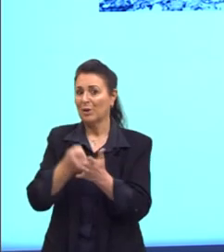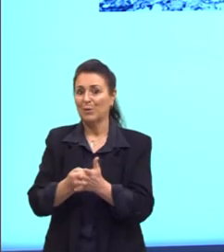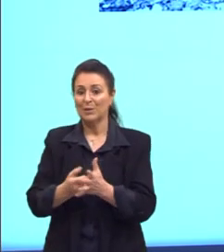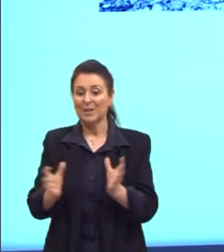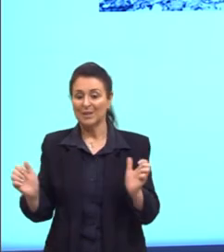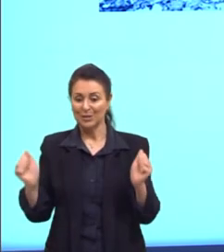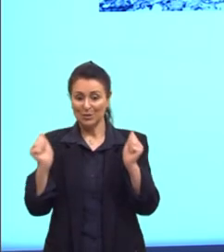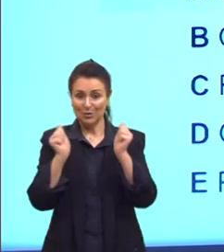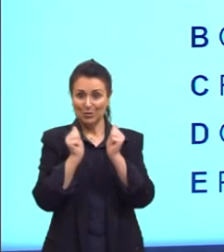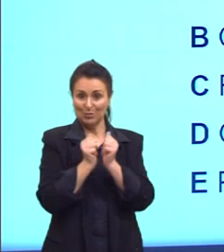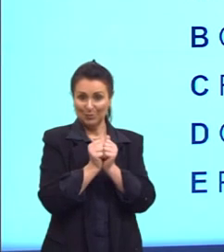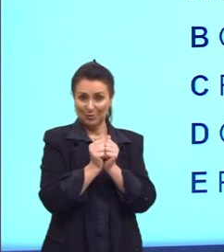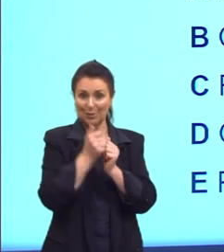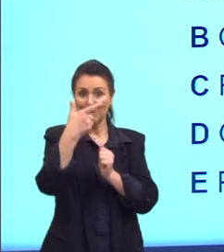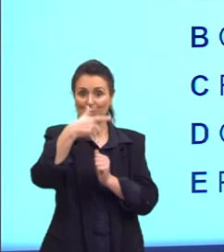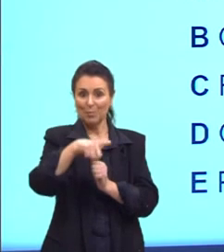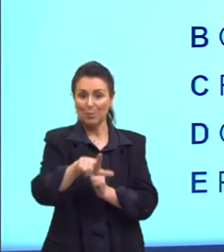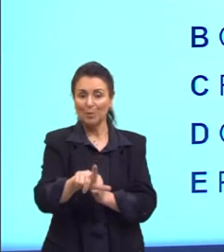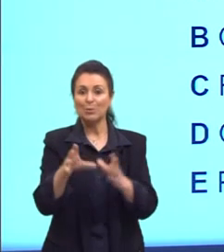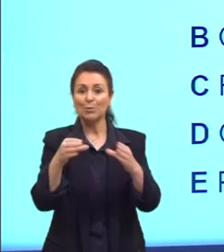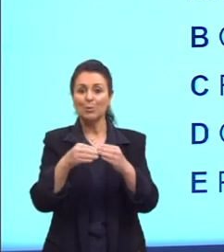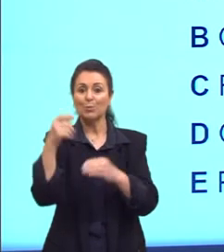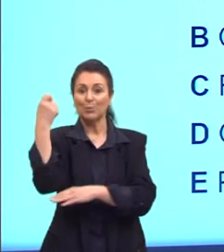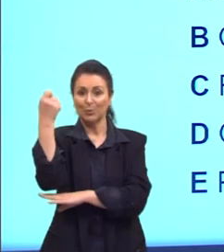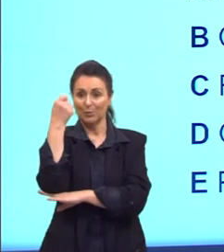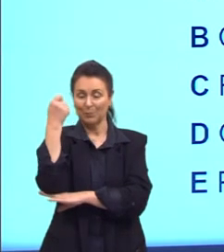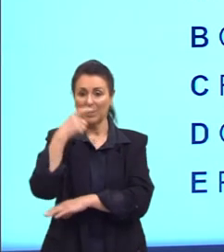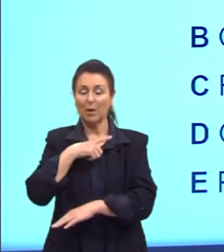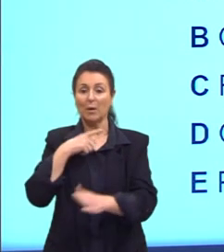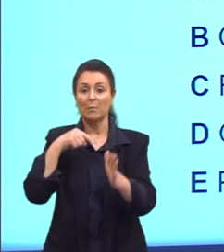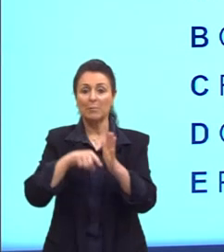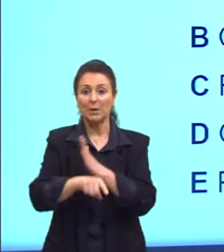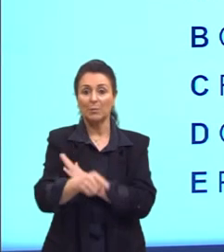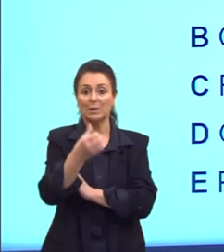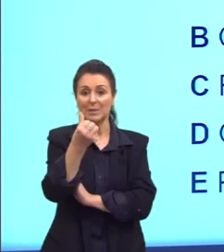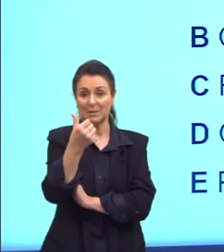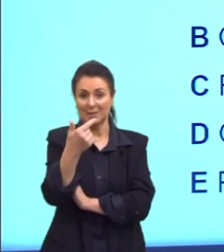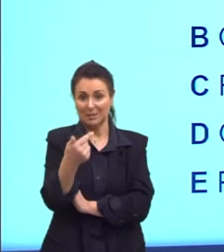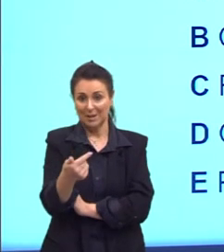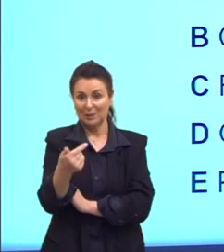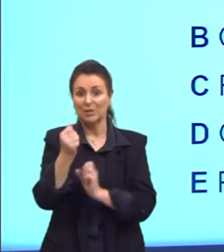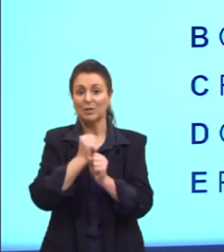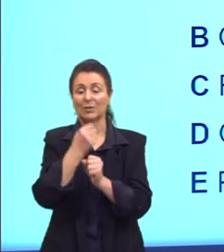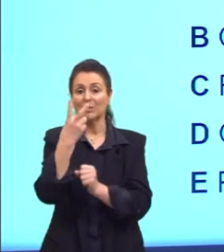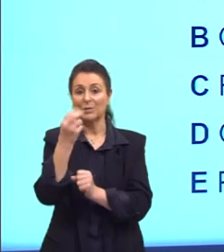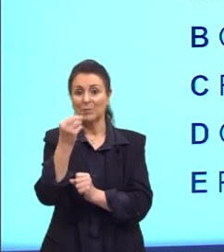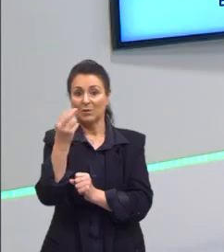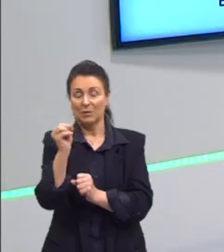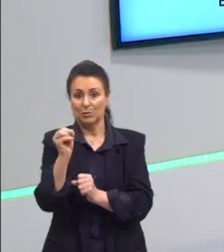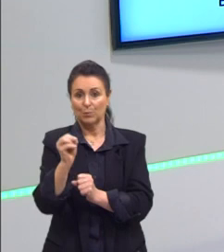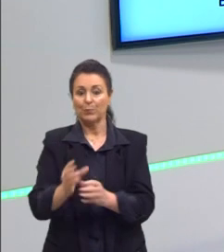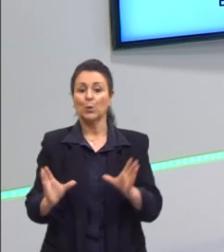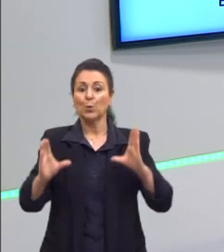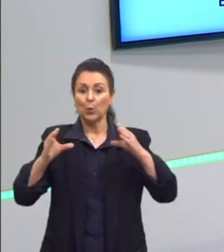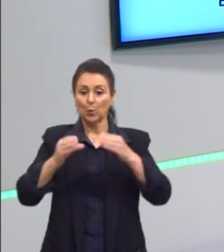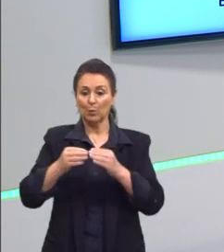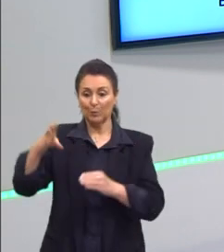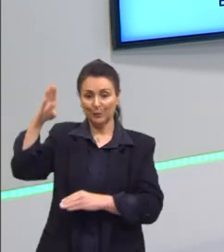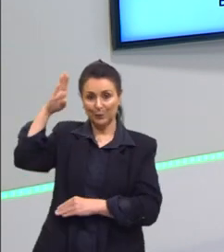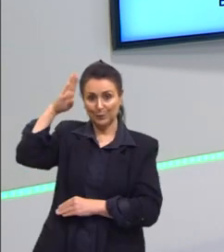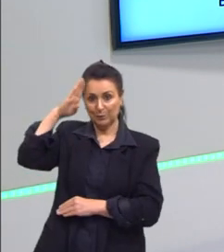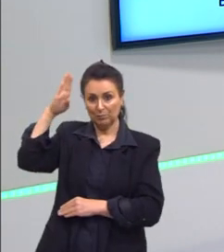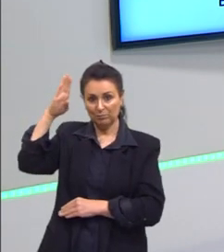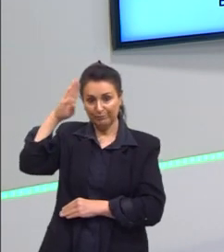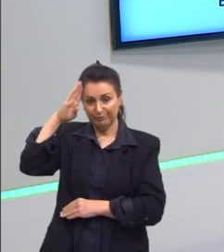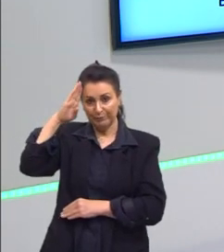Prestes, então. E aqui a gente tem a questão 67 do Enem 2020, o tenentismo veio preencher